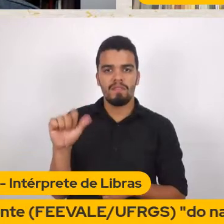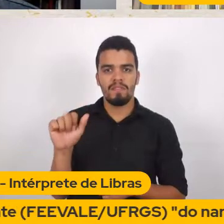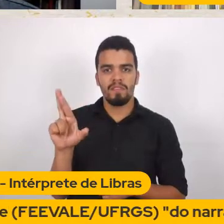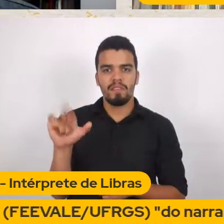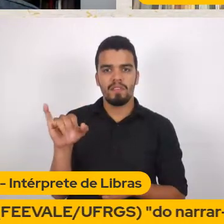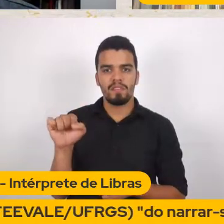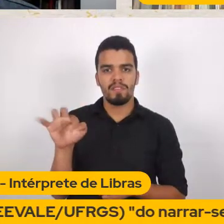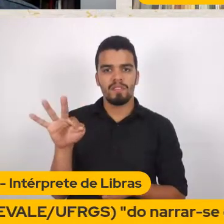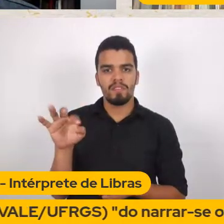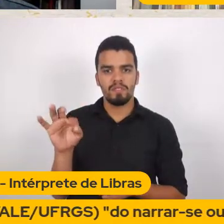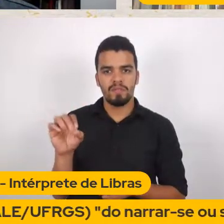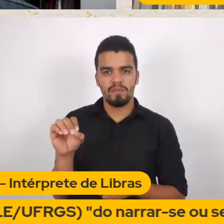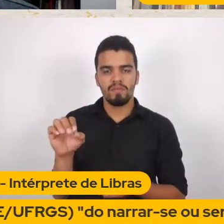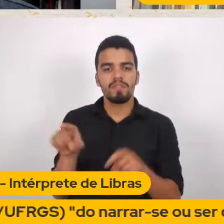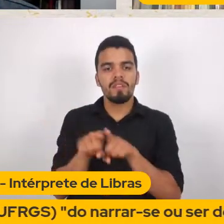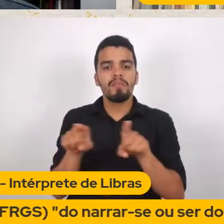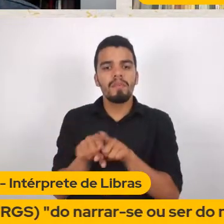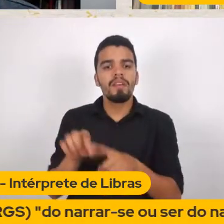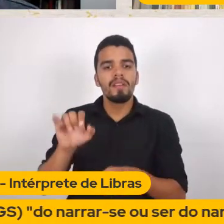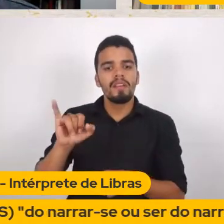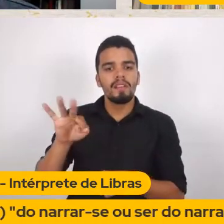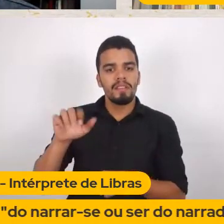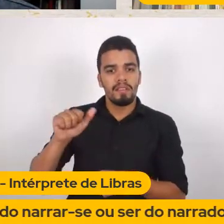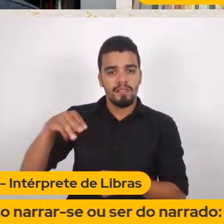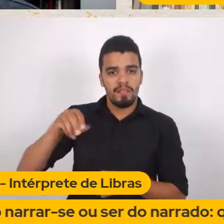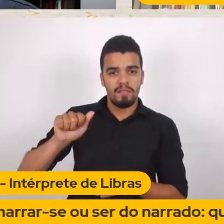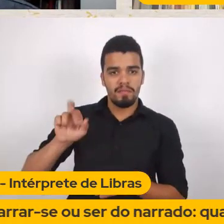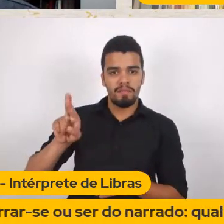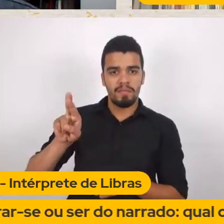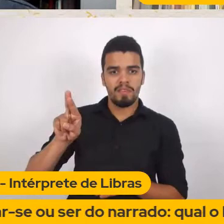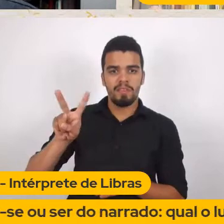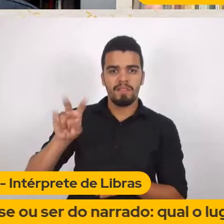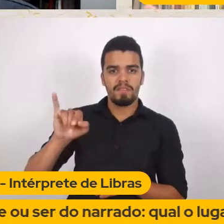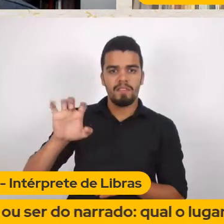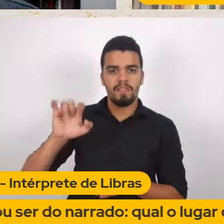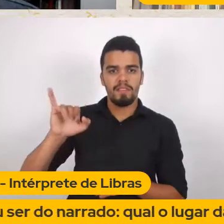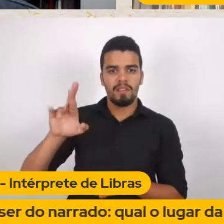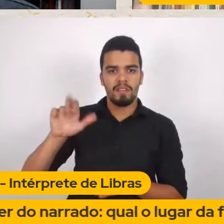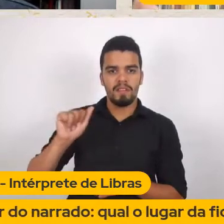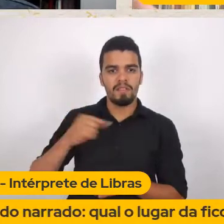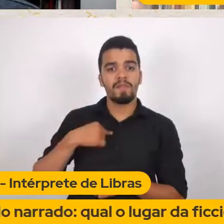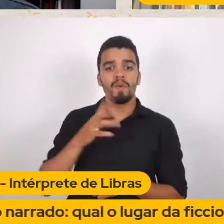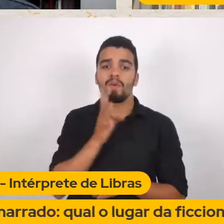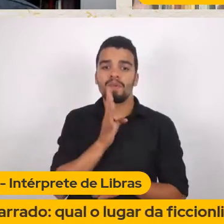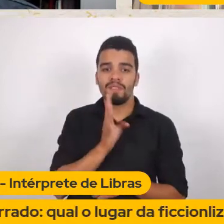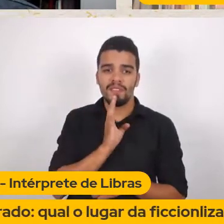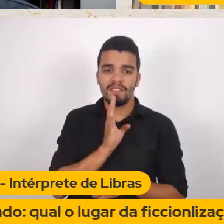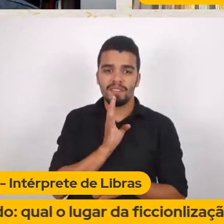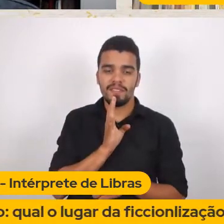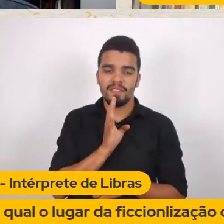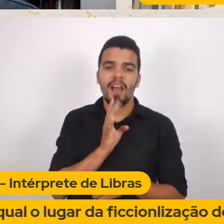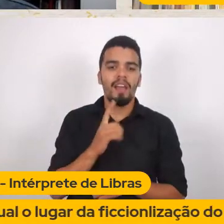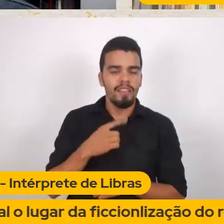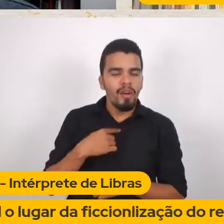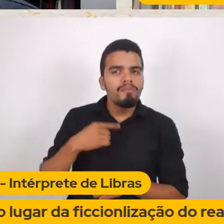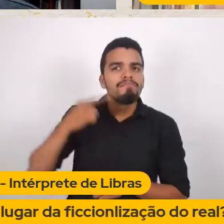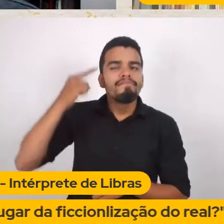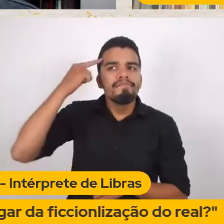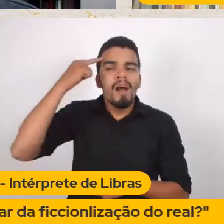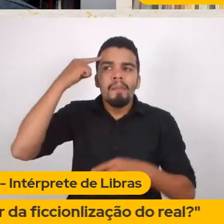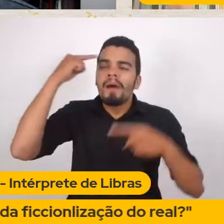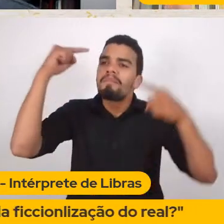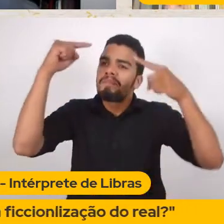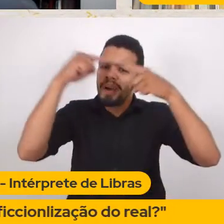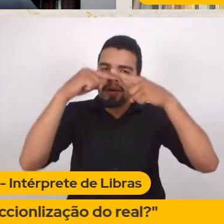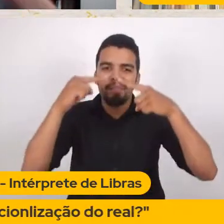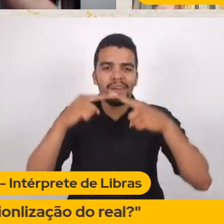De ficcionalização Que se narram Como sujeitos Operadores De uma narrativa De assunção social Como sujeitos Que